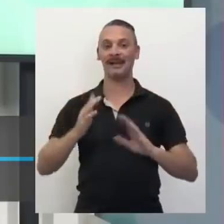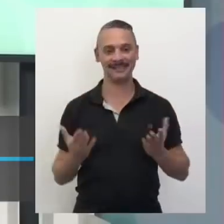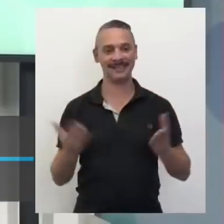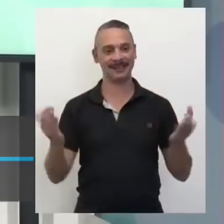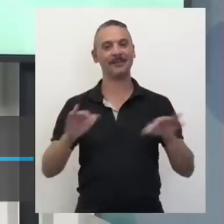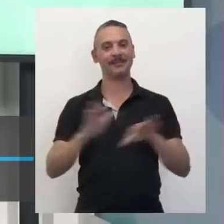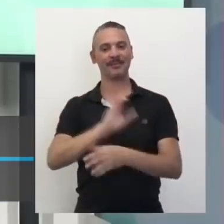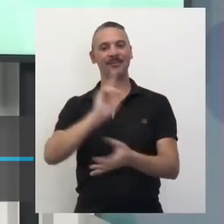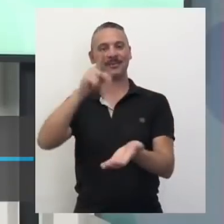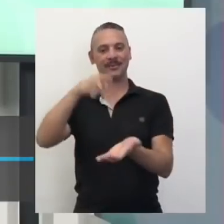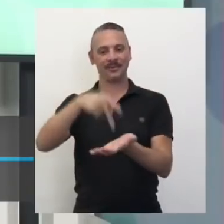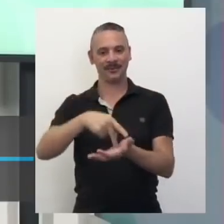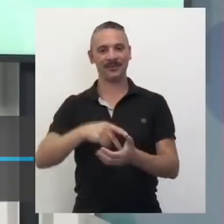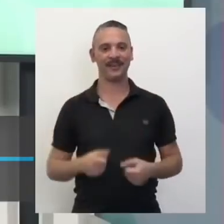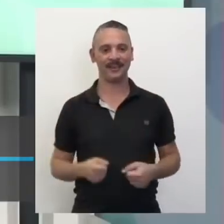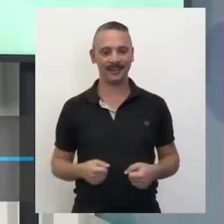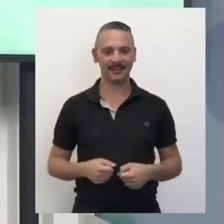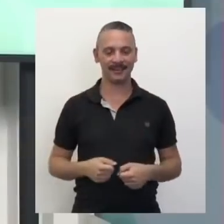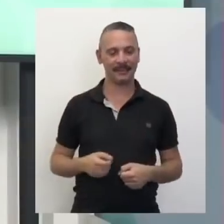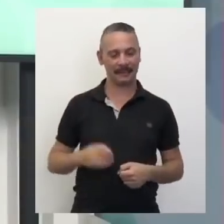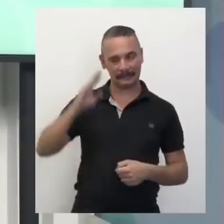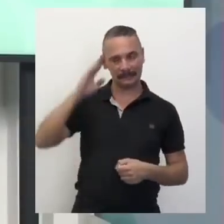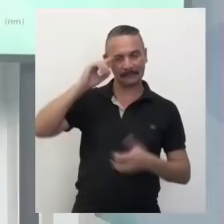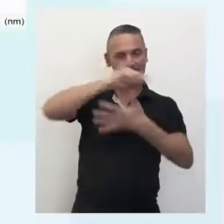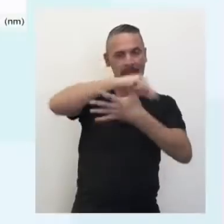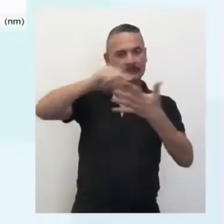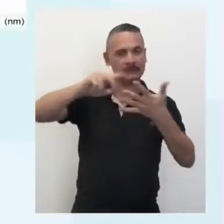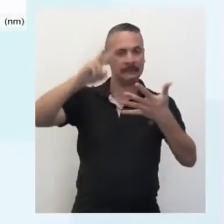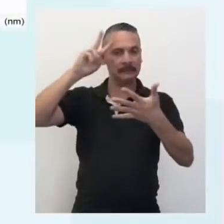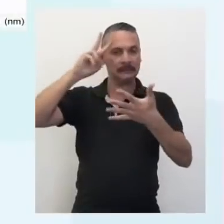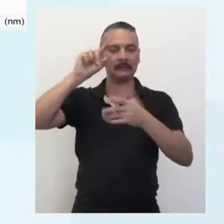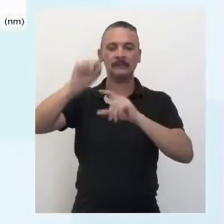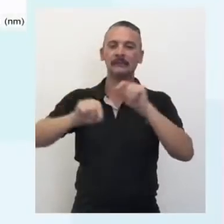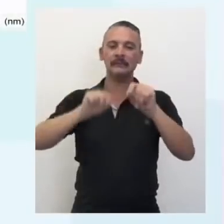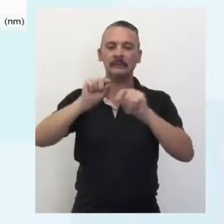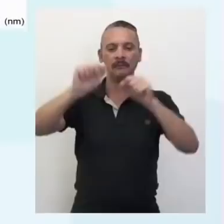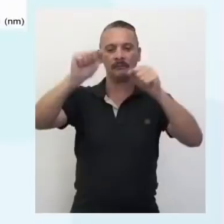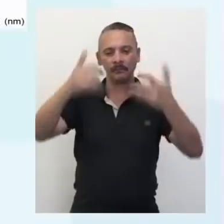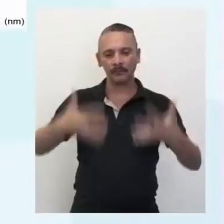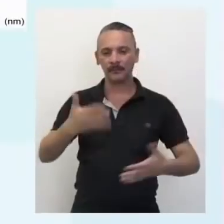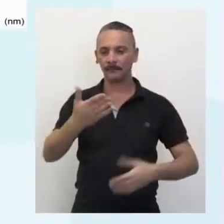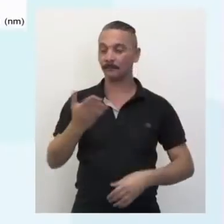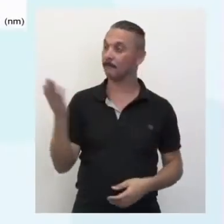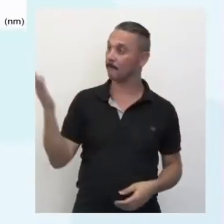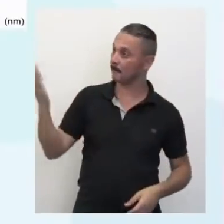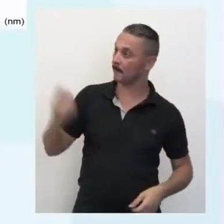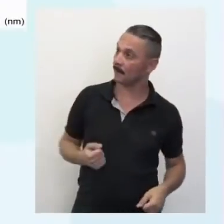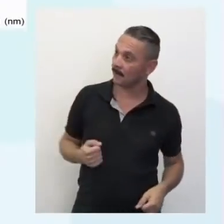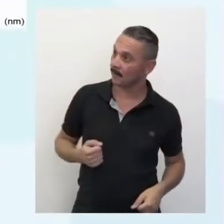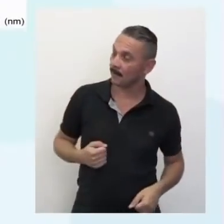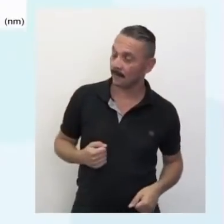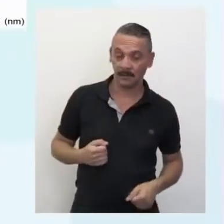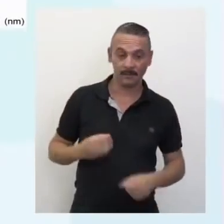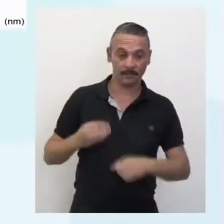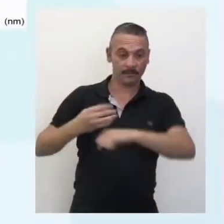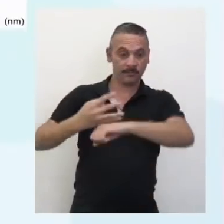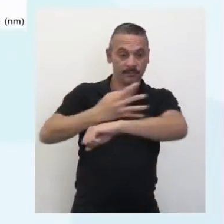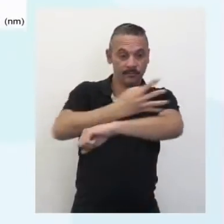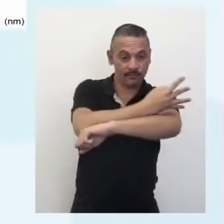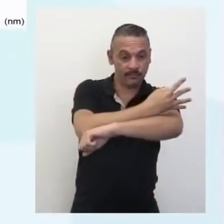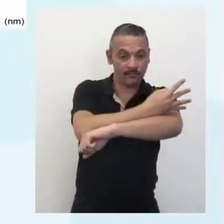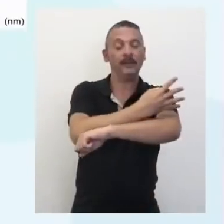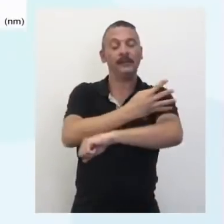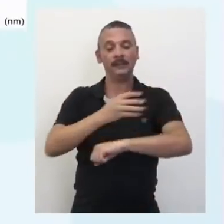ela está acabando oficialmente mesmo. Vamos só retomar alguns pontos principais que eu quero discutir com você, ó. Infravermelho, como eu falei para você, é uma